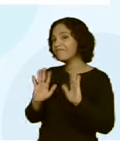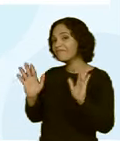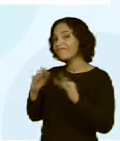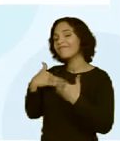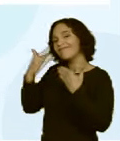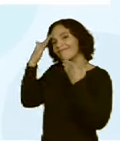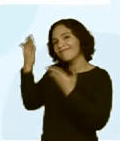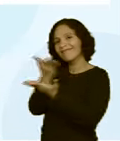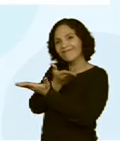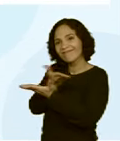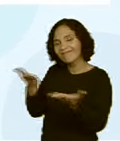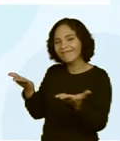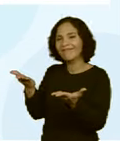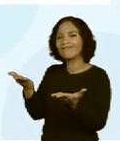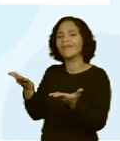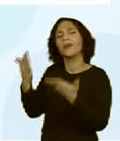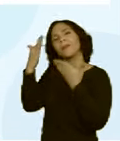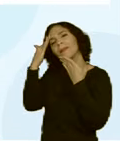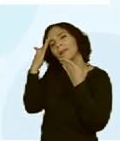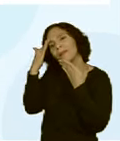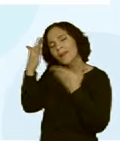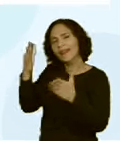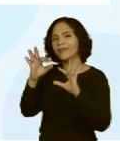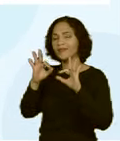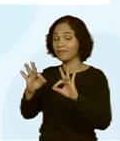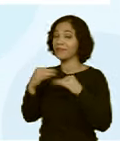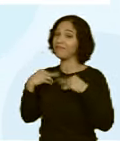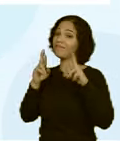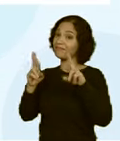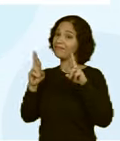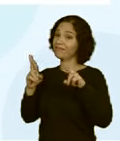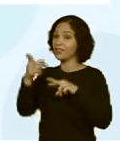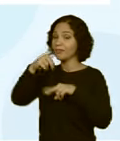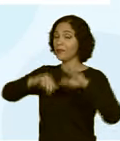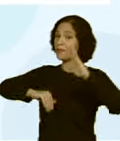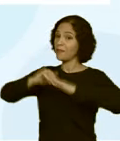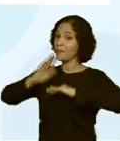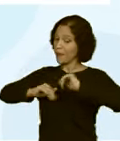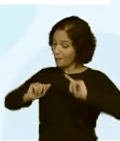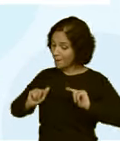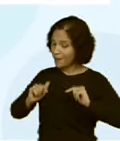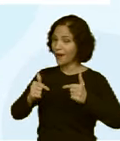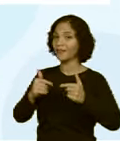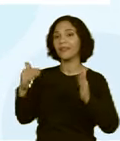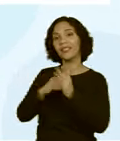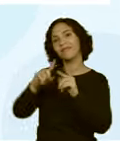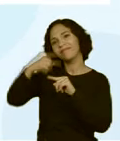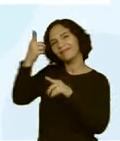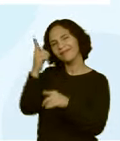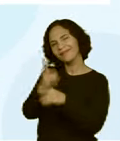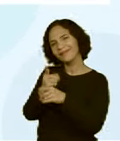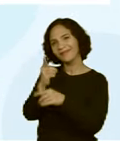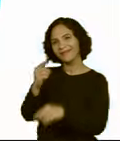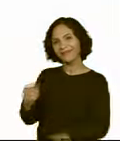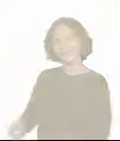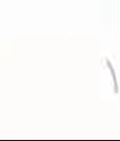agradeço todo mundo que está aí. Muito obrigado mesmo. Espero que vocês coloquem em prática. E até a próxima.